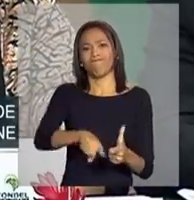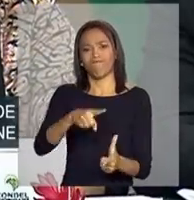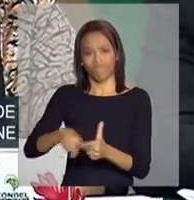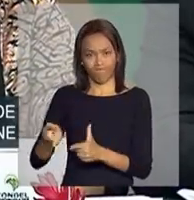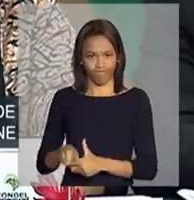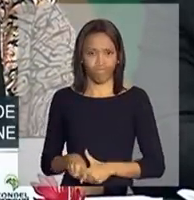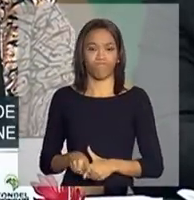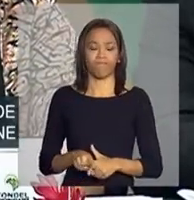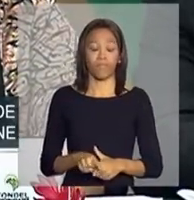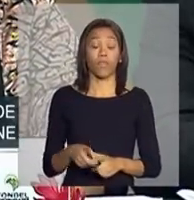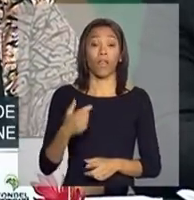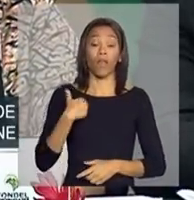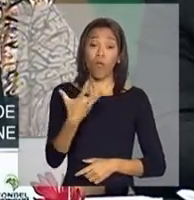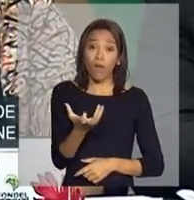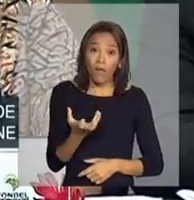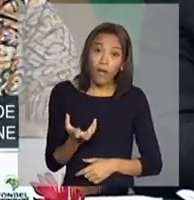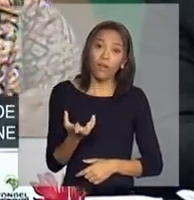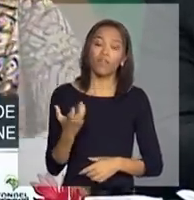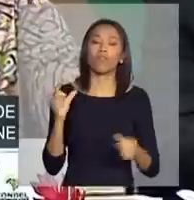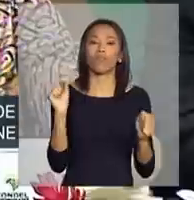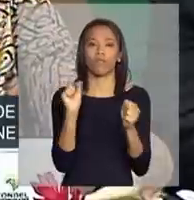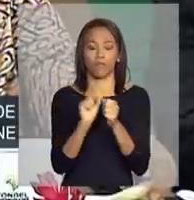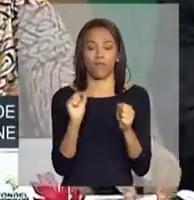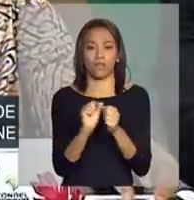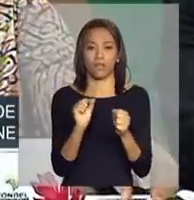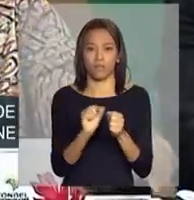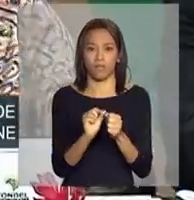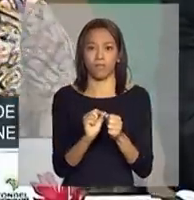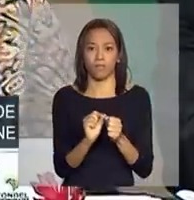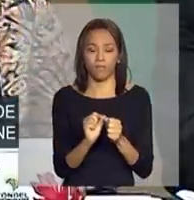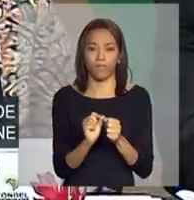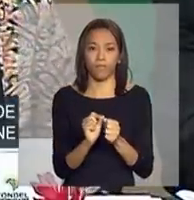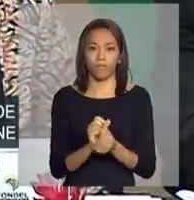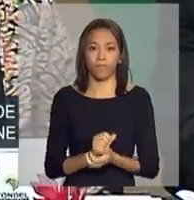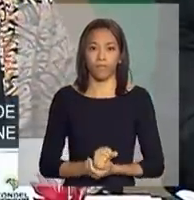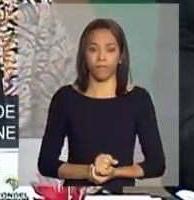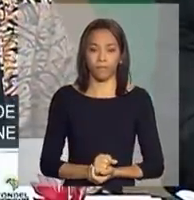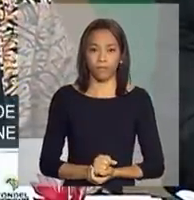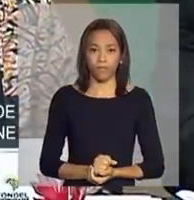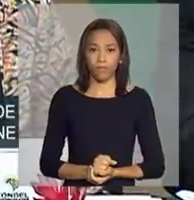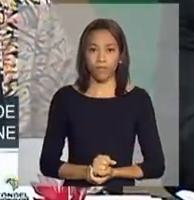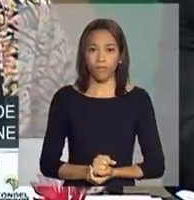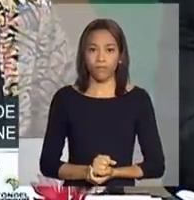Eu quero fazer uma